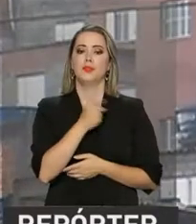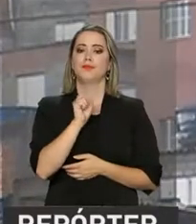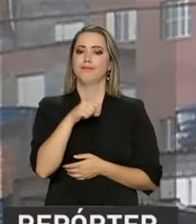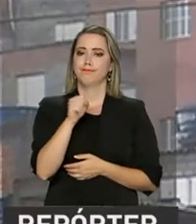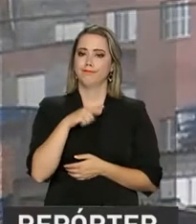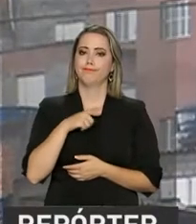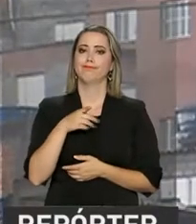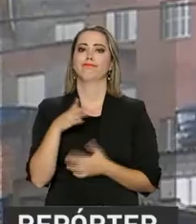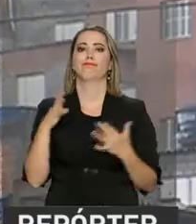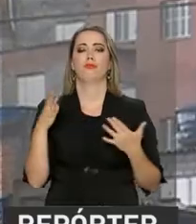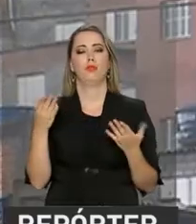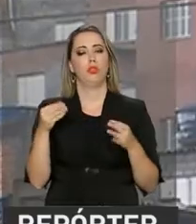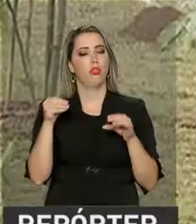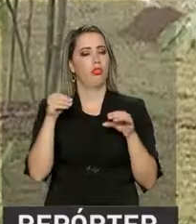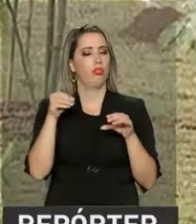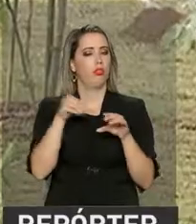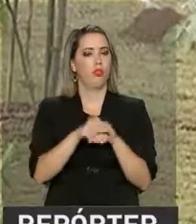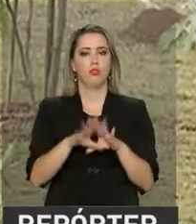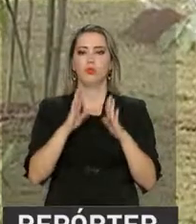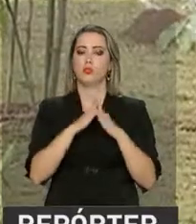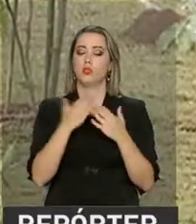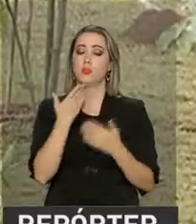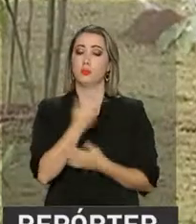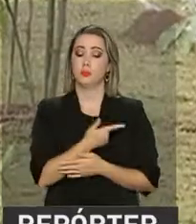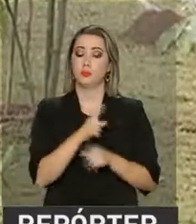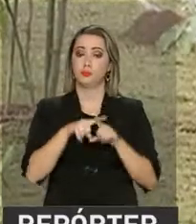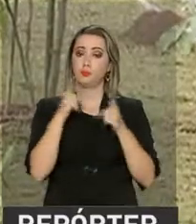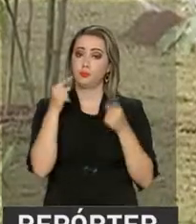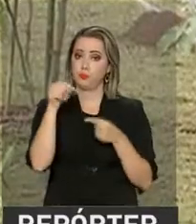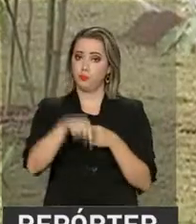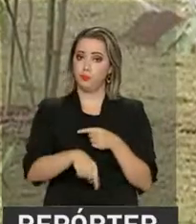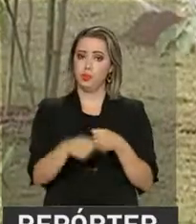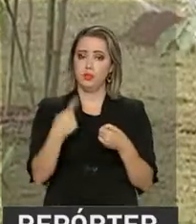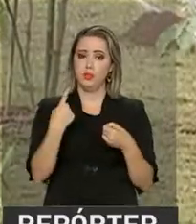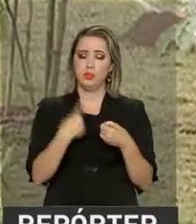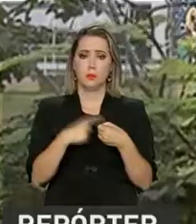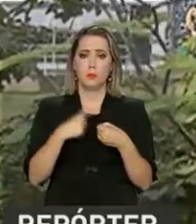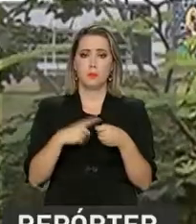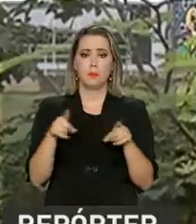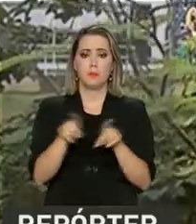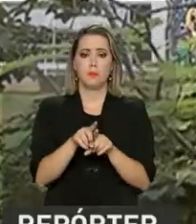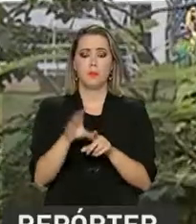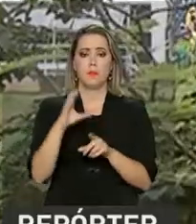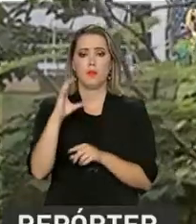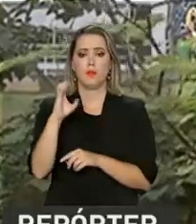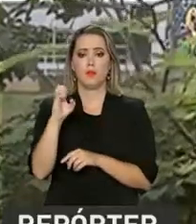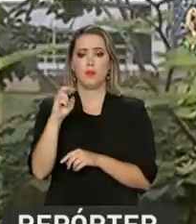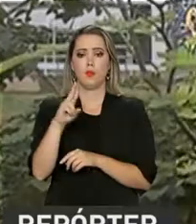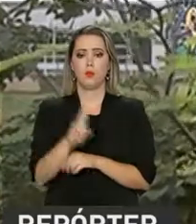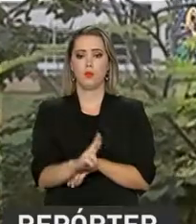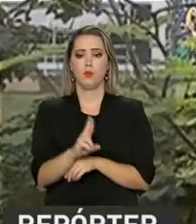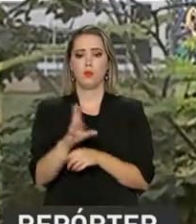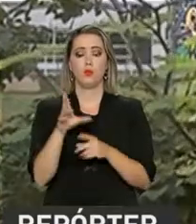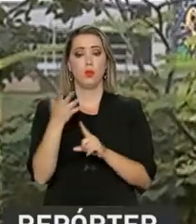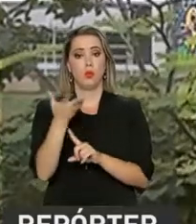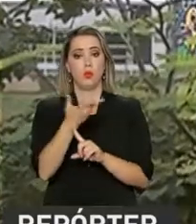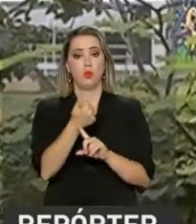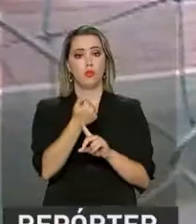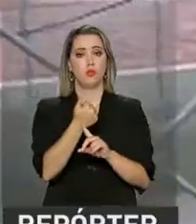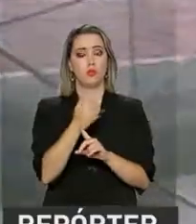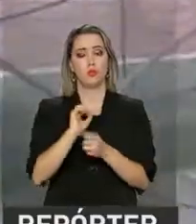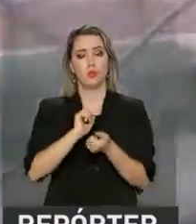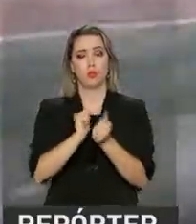Mas em municípios como o de Embudas Artes, na Grande São Paulo, as crianças têm uma opção. O CEL, Centro de Artes e Esportes